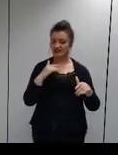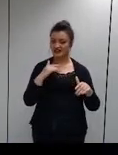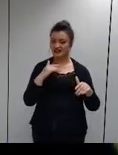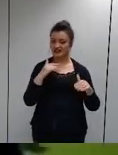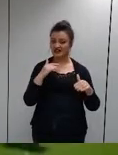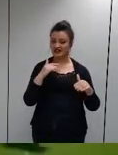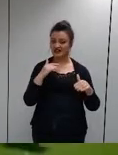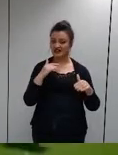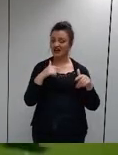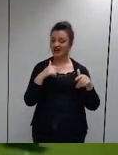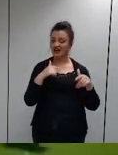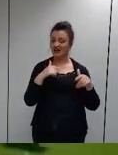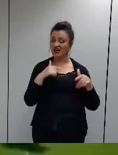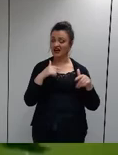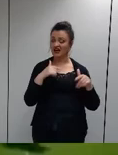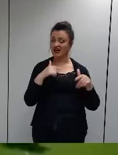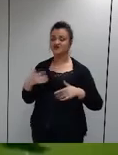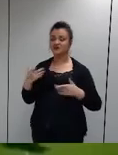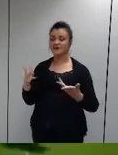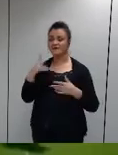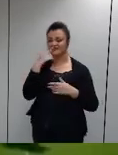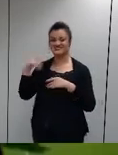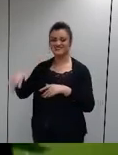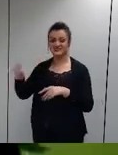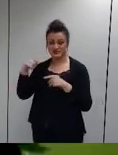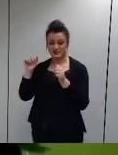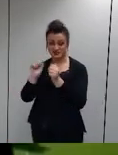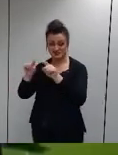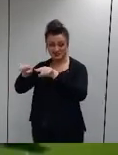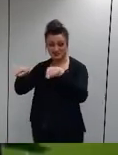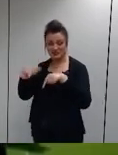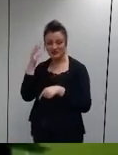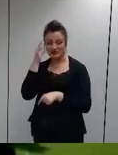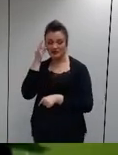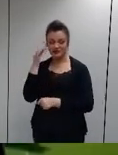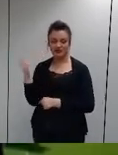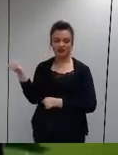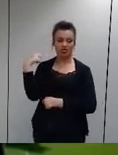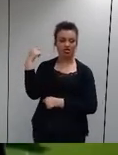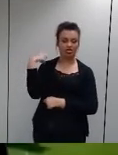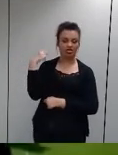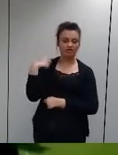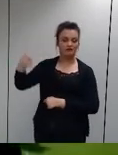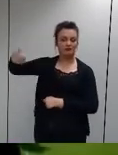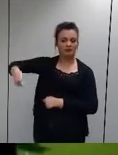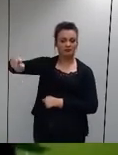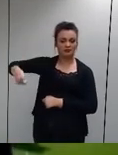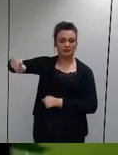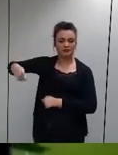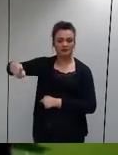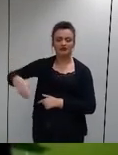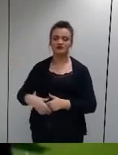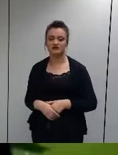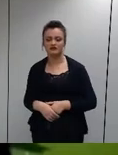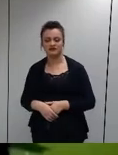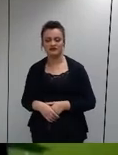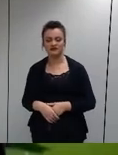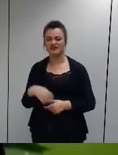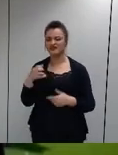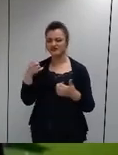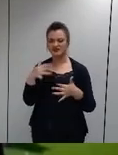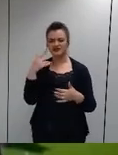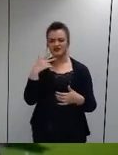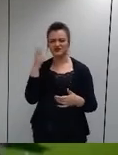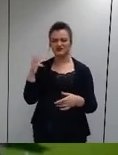incorporar tecnologias que auxiliam na eficiência dos resultados. Não podemos olhar para trás, não se trata de a gente